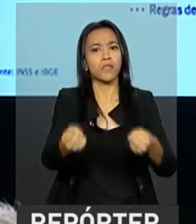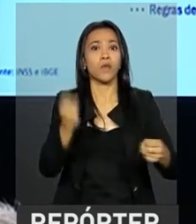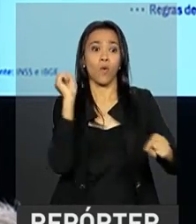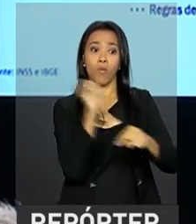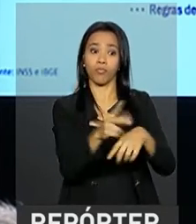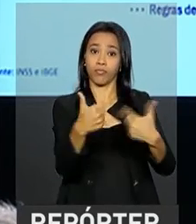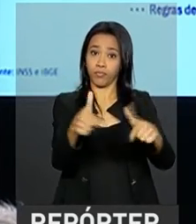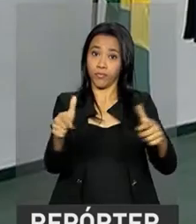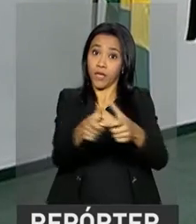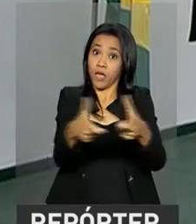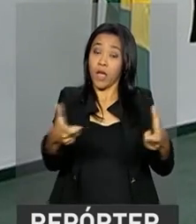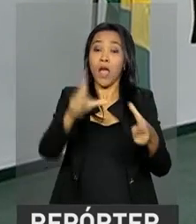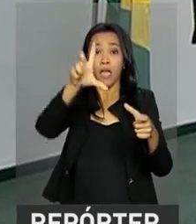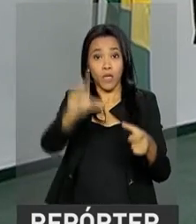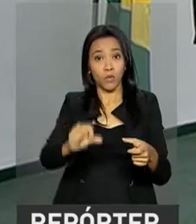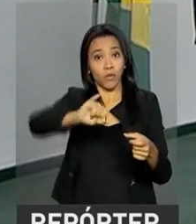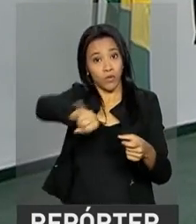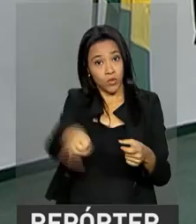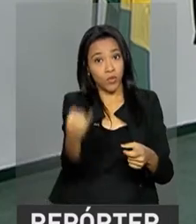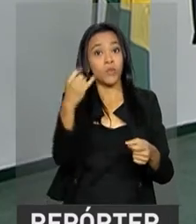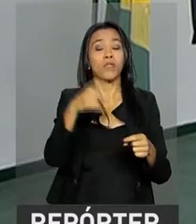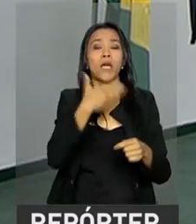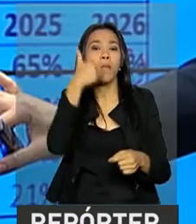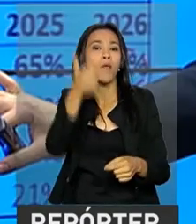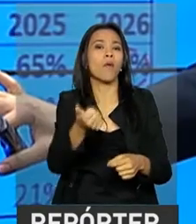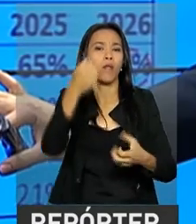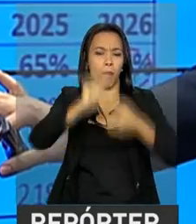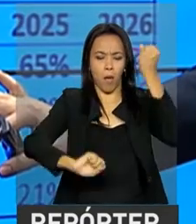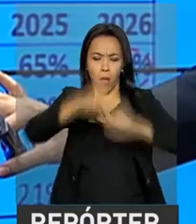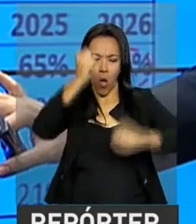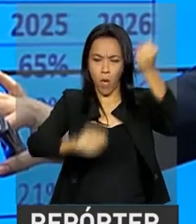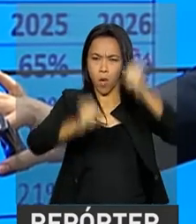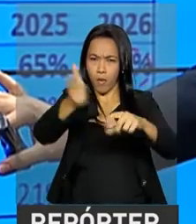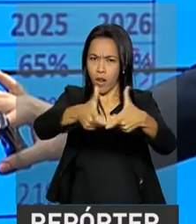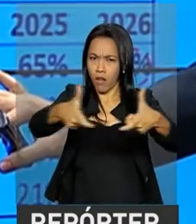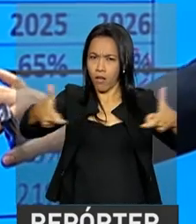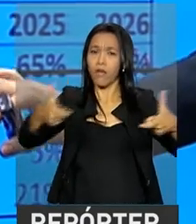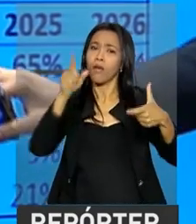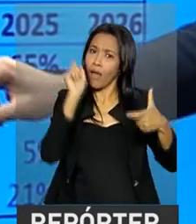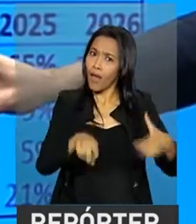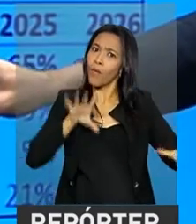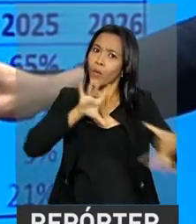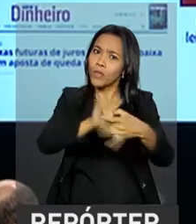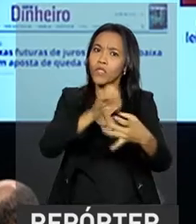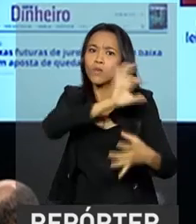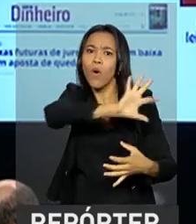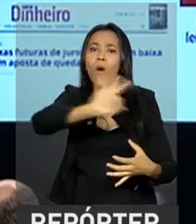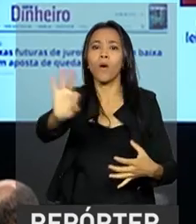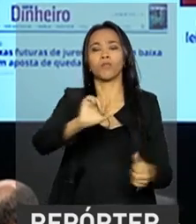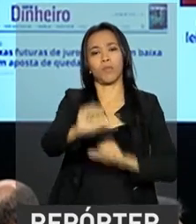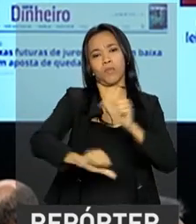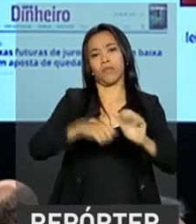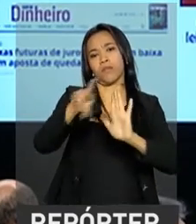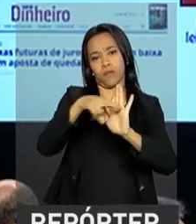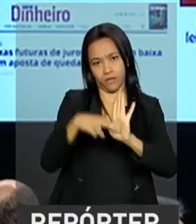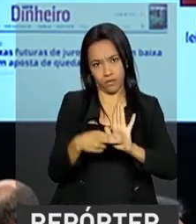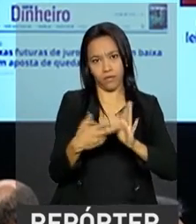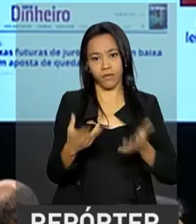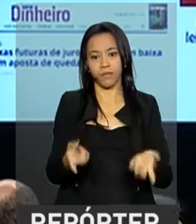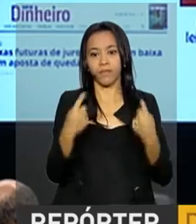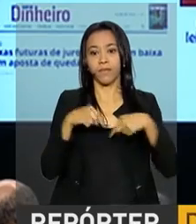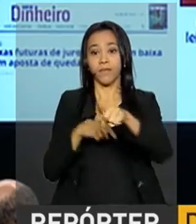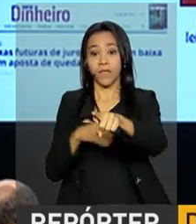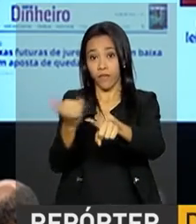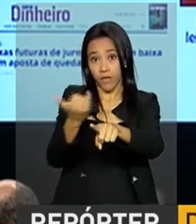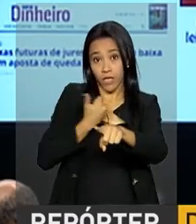de empregos, redução de juros e melhora na produção industrial e que esse é o momento ideal para fazer a reforma. O mercado está nos dizendo, olha,